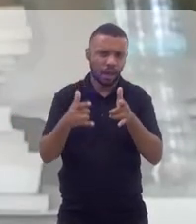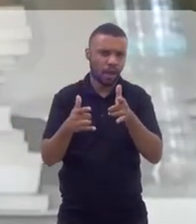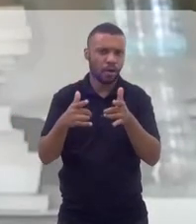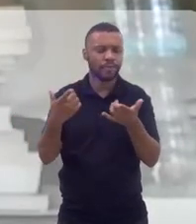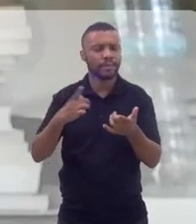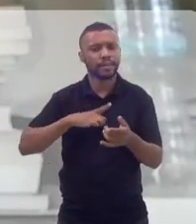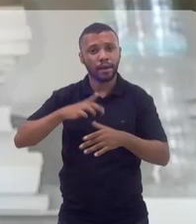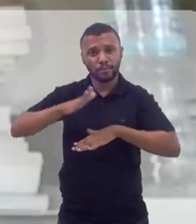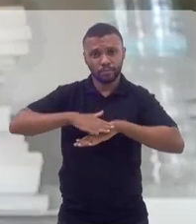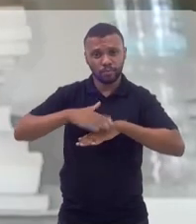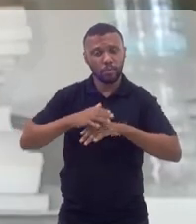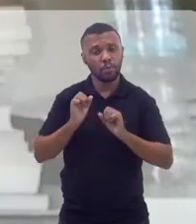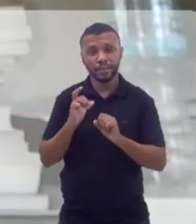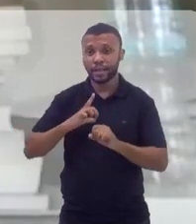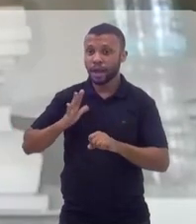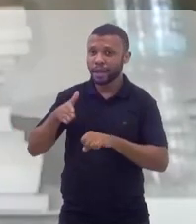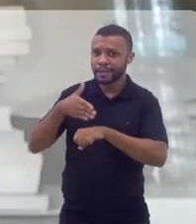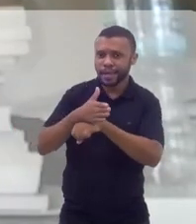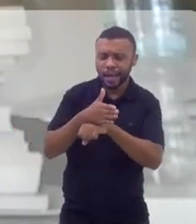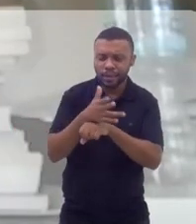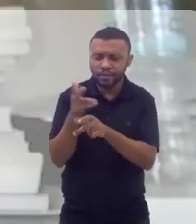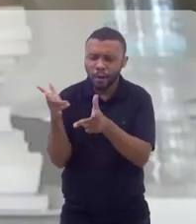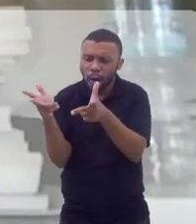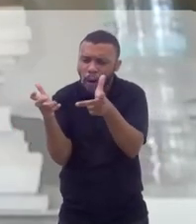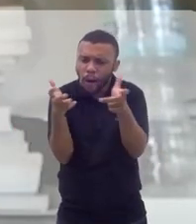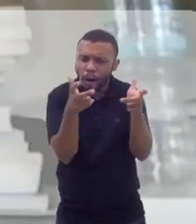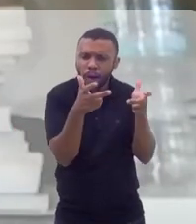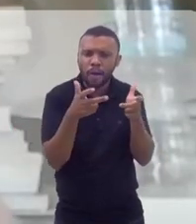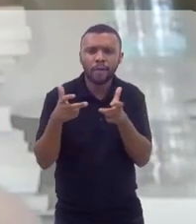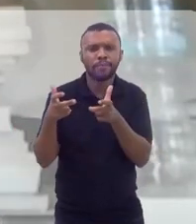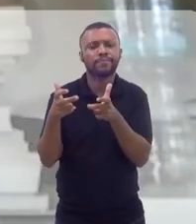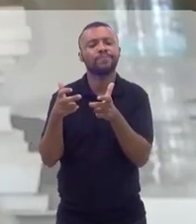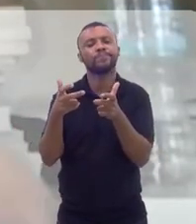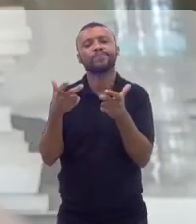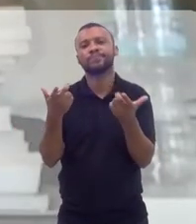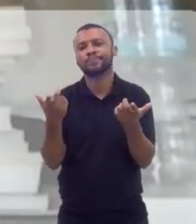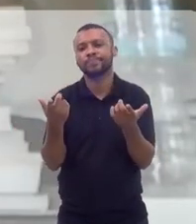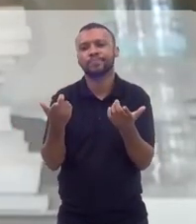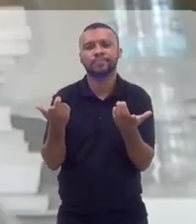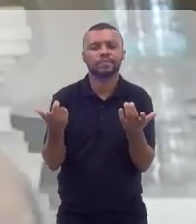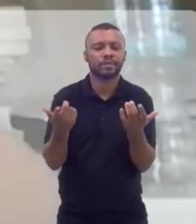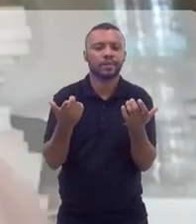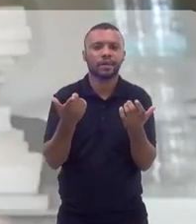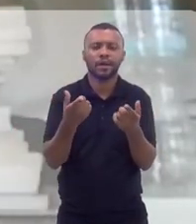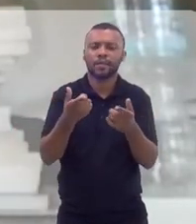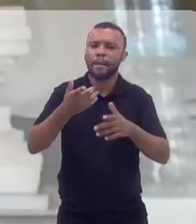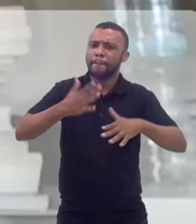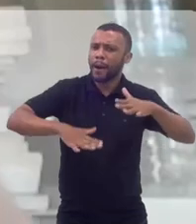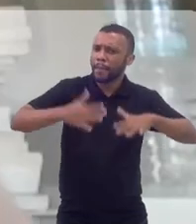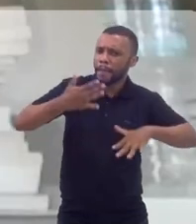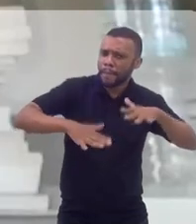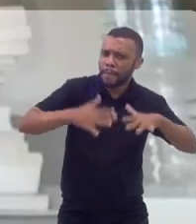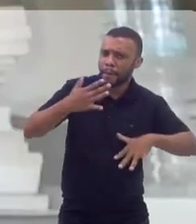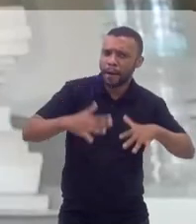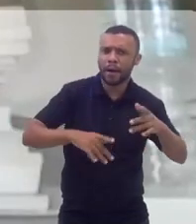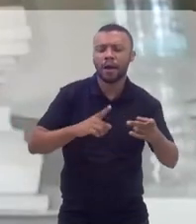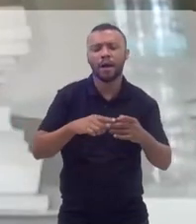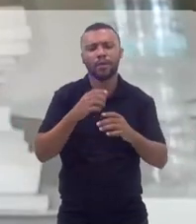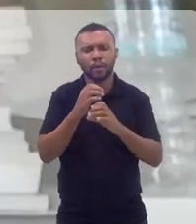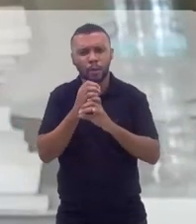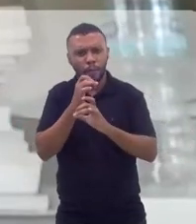você poder ter o acesso... Claro que nas escolas de samba também tem, mas de você poder ter o acesso a tocar na percussão,